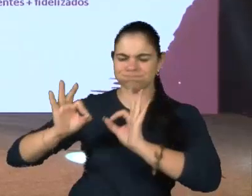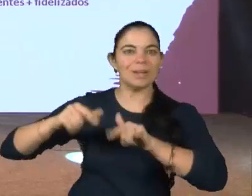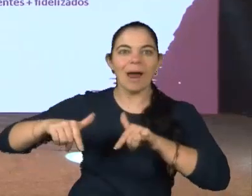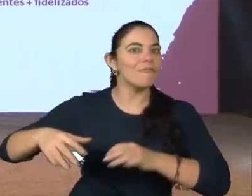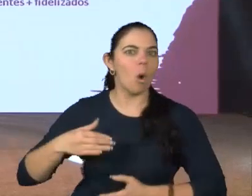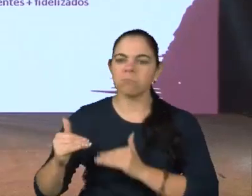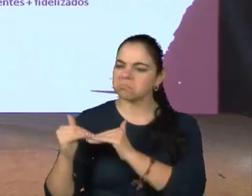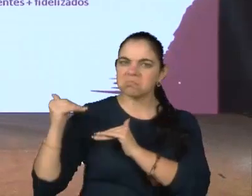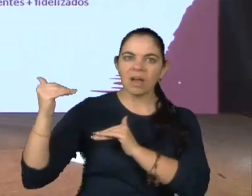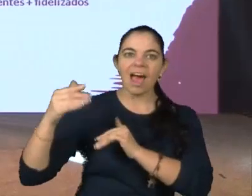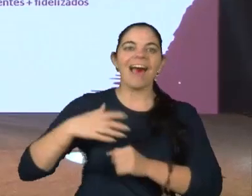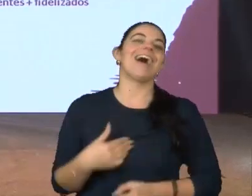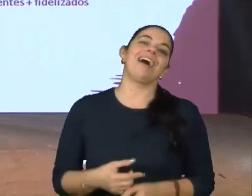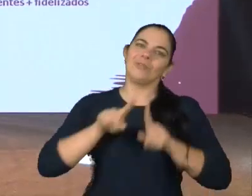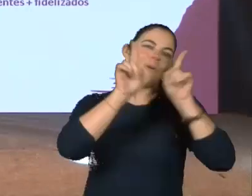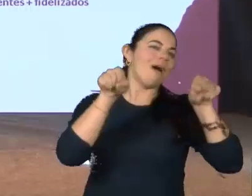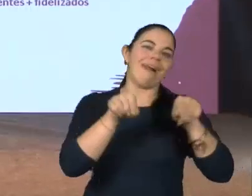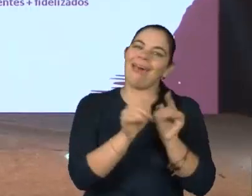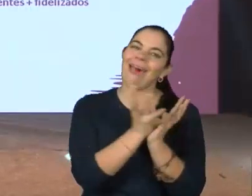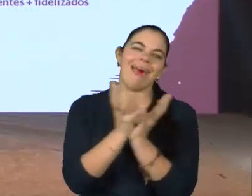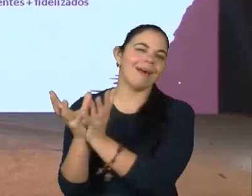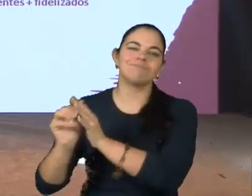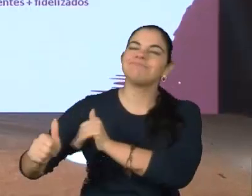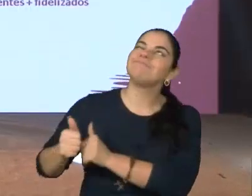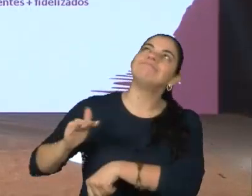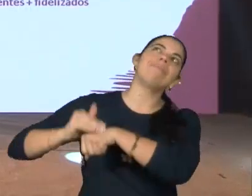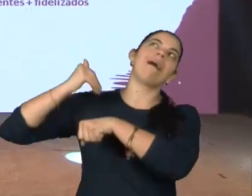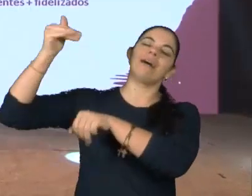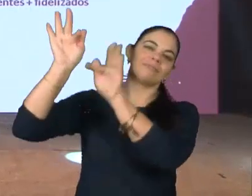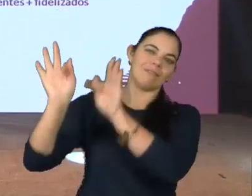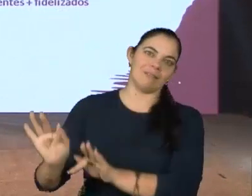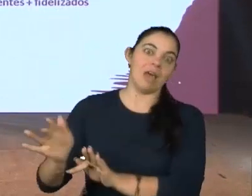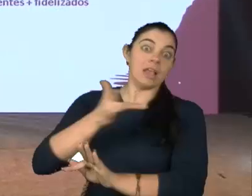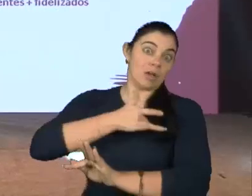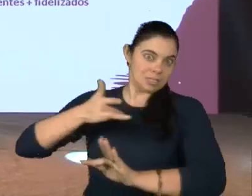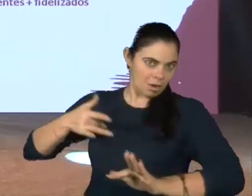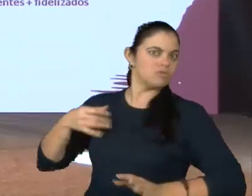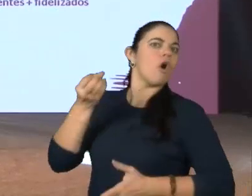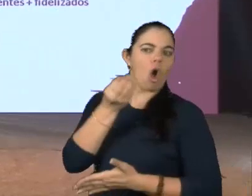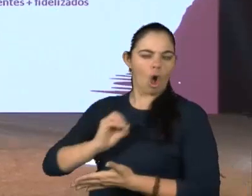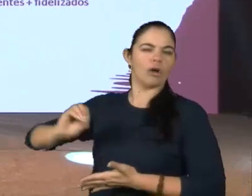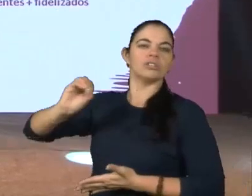colaboradores mais felizes aumentando a saúde desse ambiente, e clientes